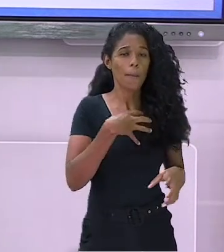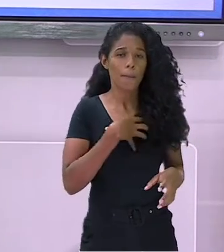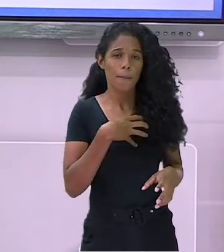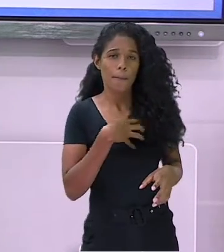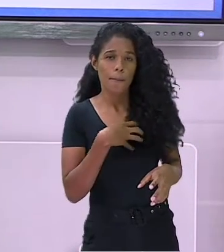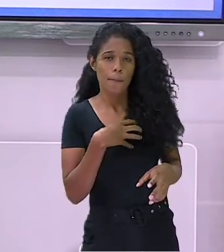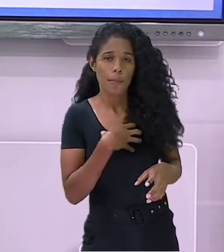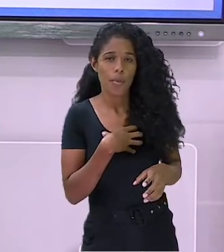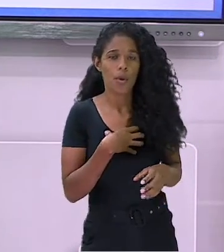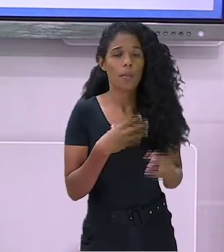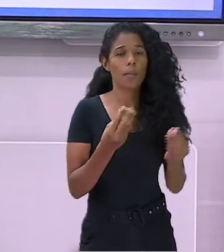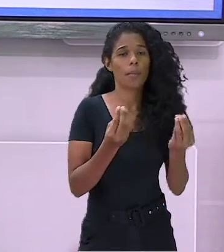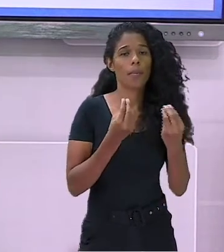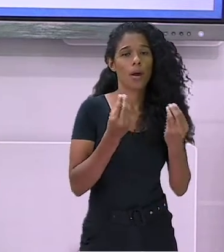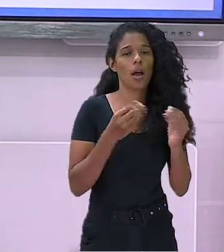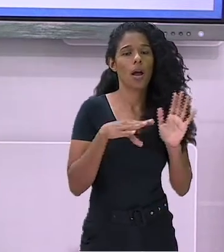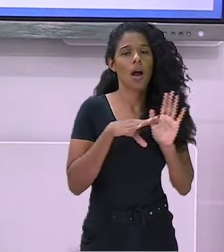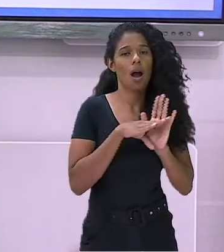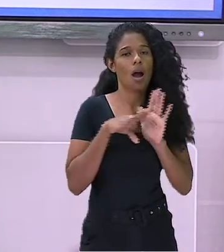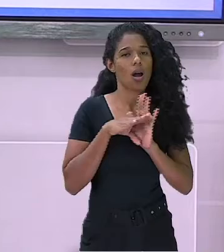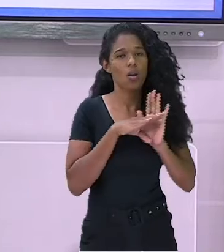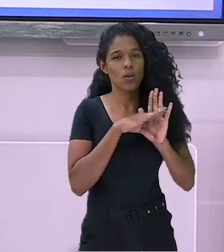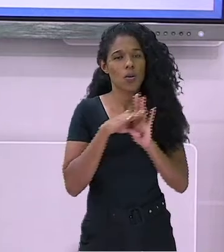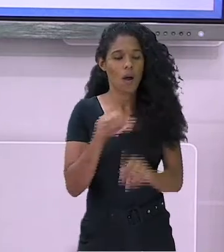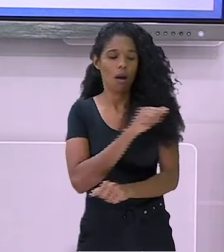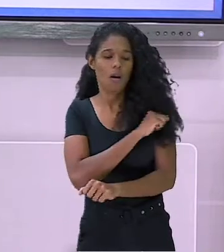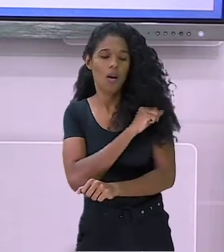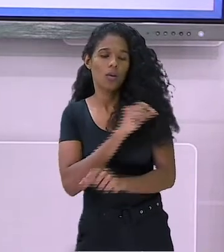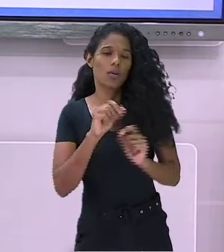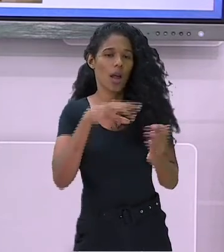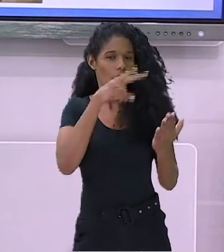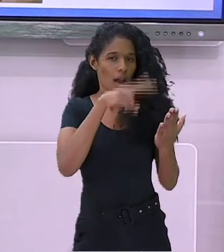evitando que o aluno se perca na mudança das linhas.